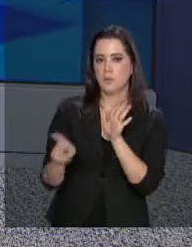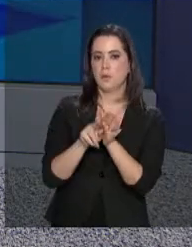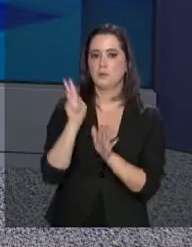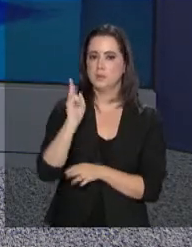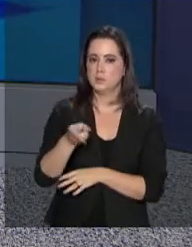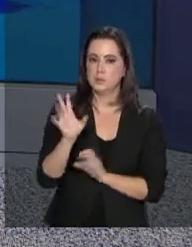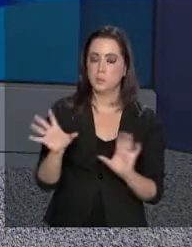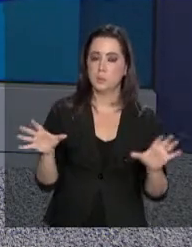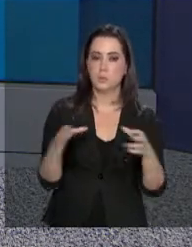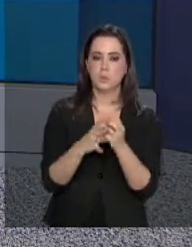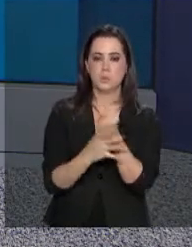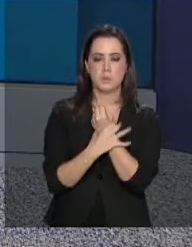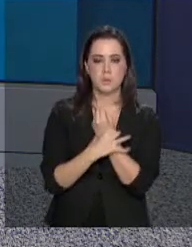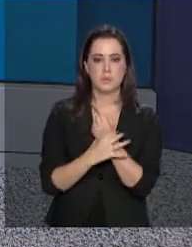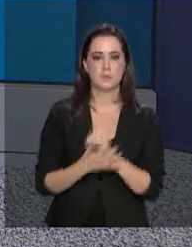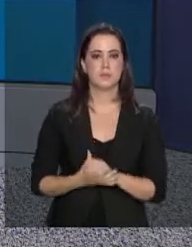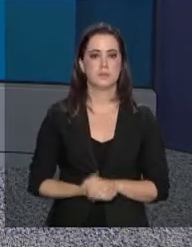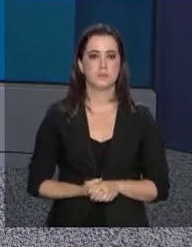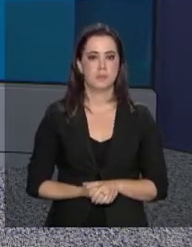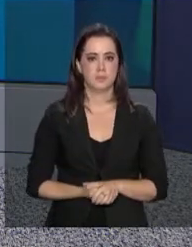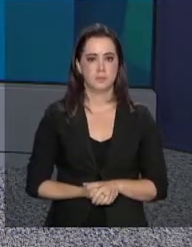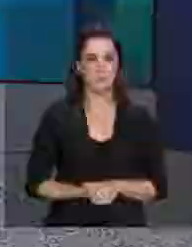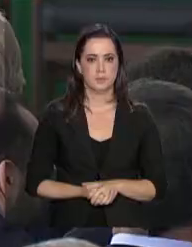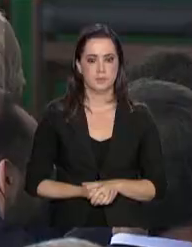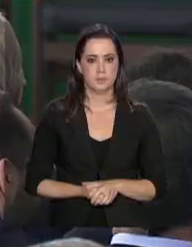permanentes para o setor de segurança.